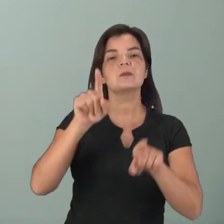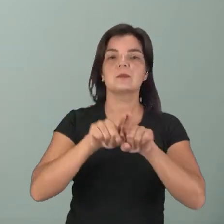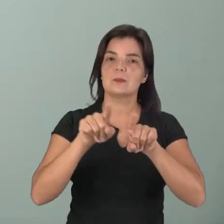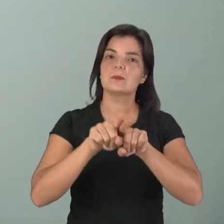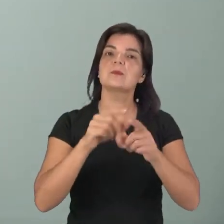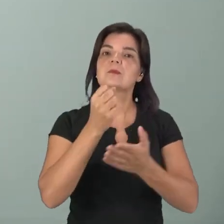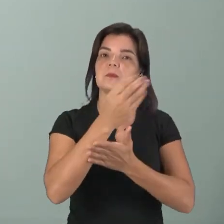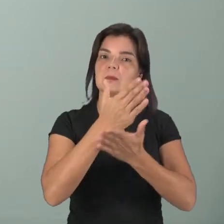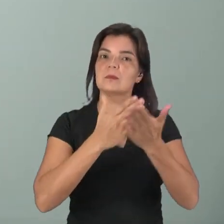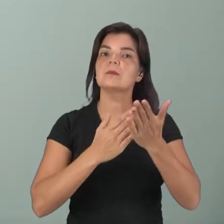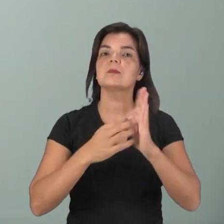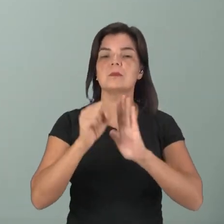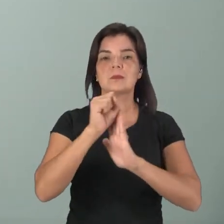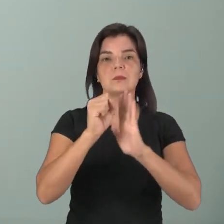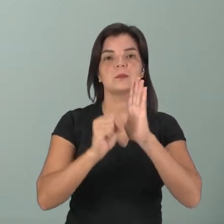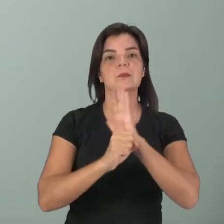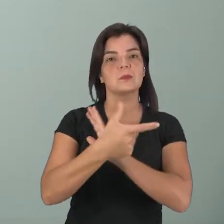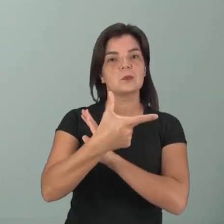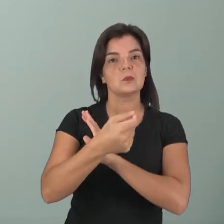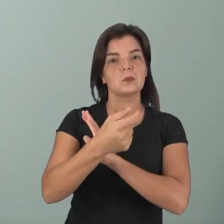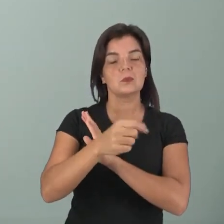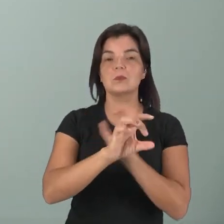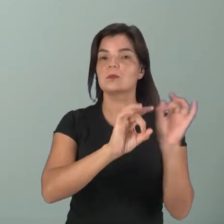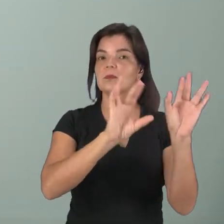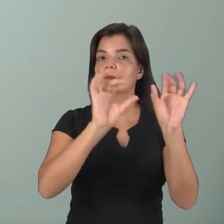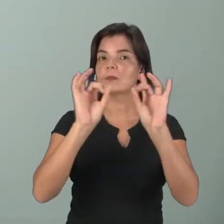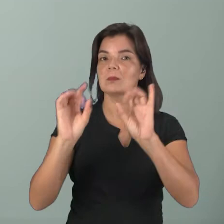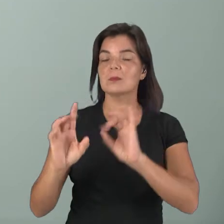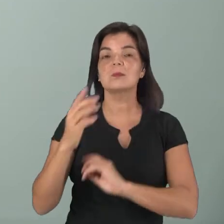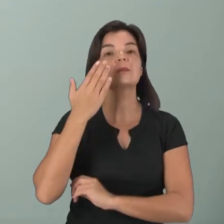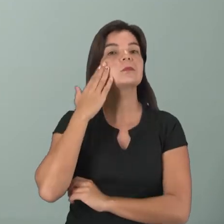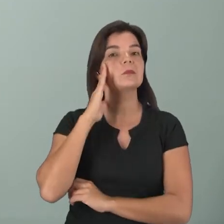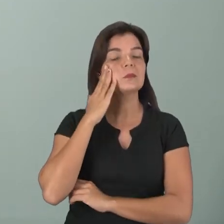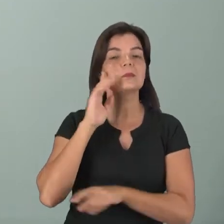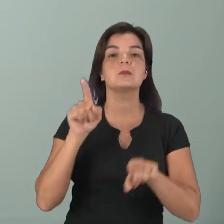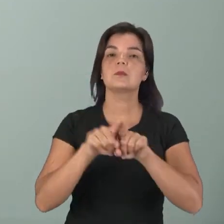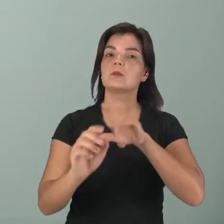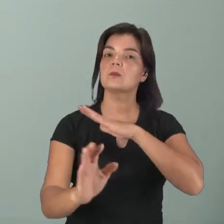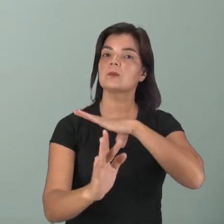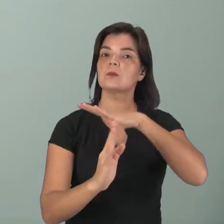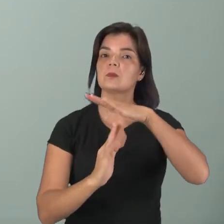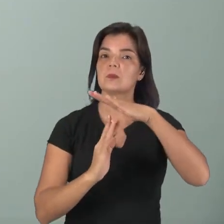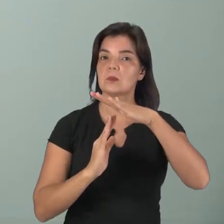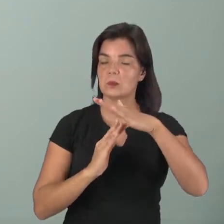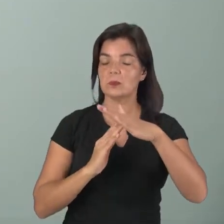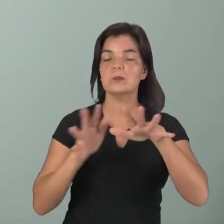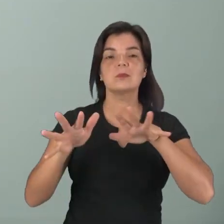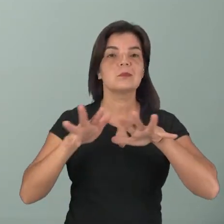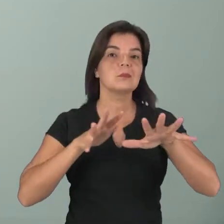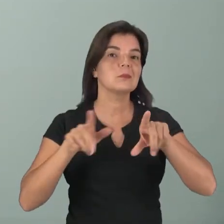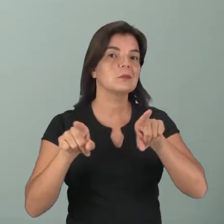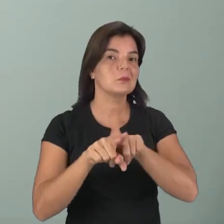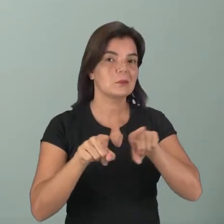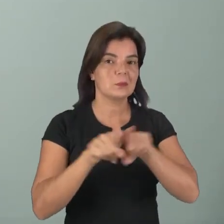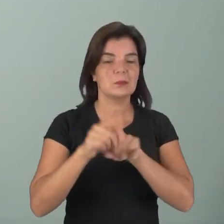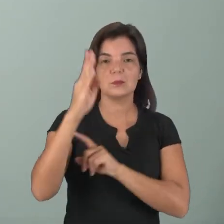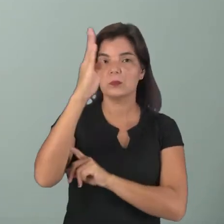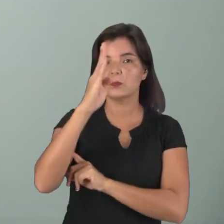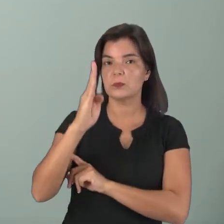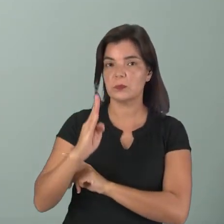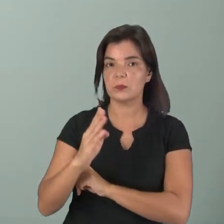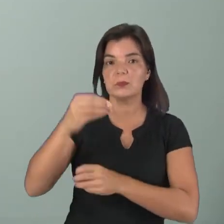metade do século XX em especial, para entender essas migrações, esse movimento dos